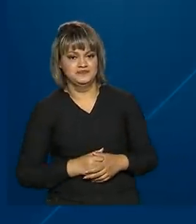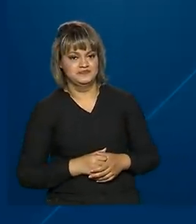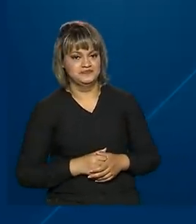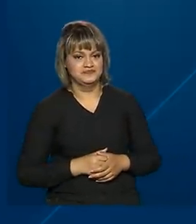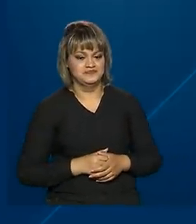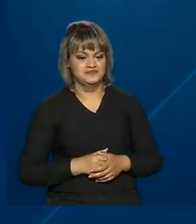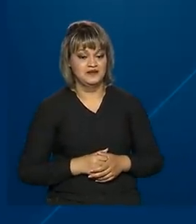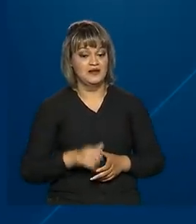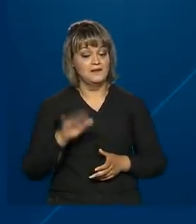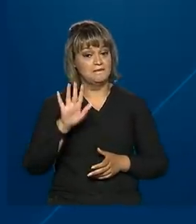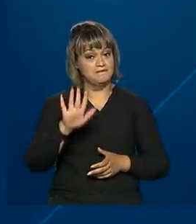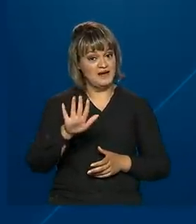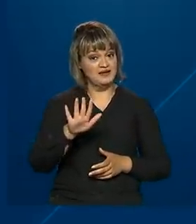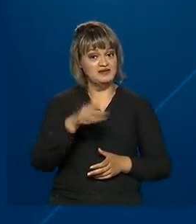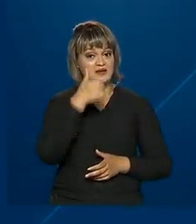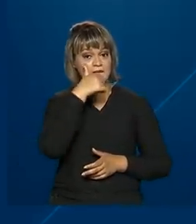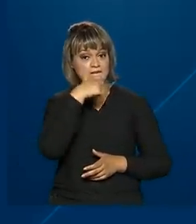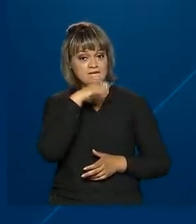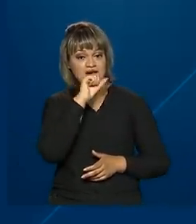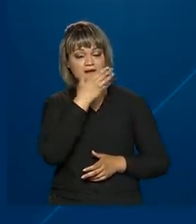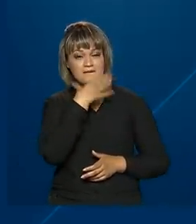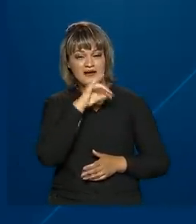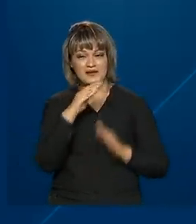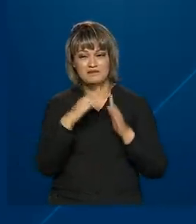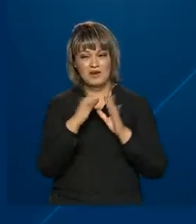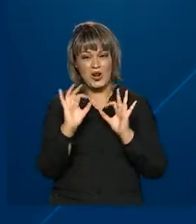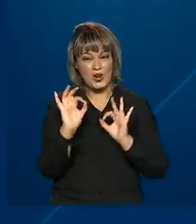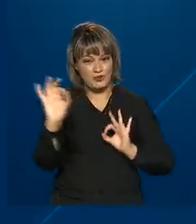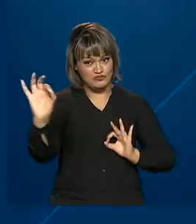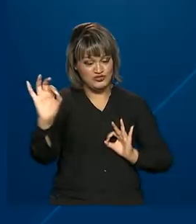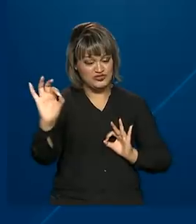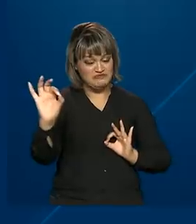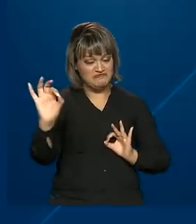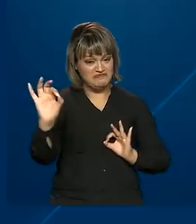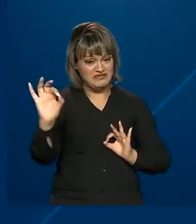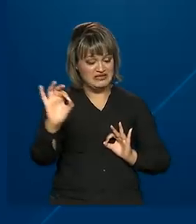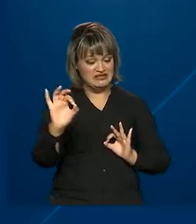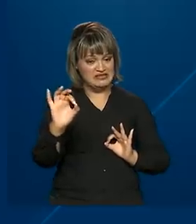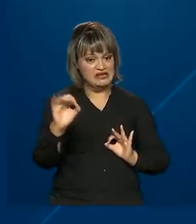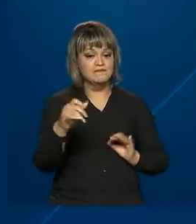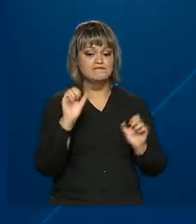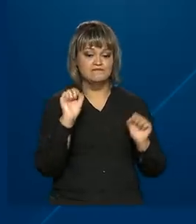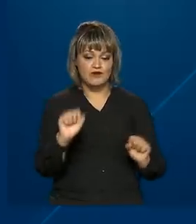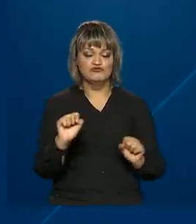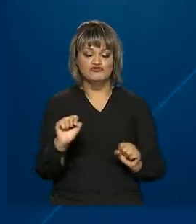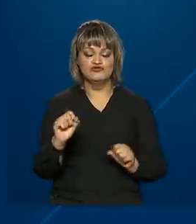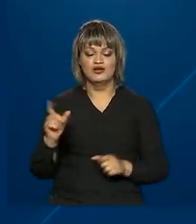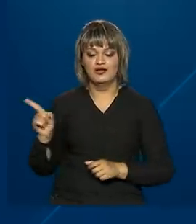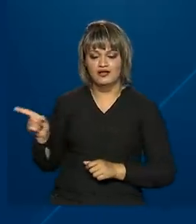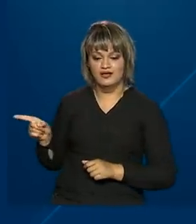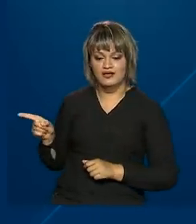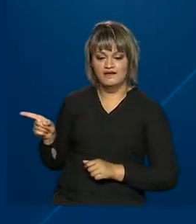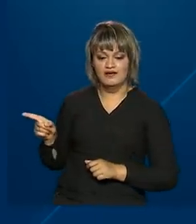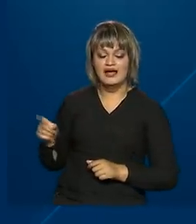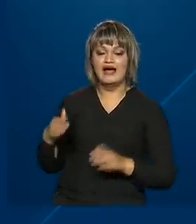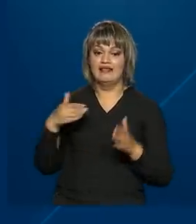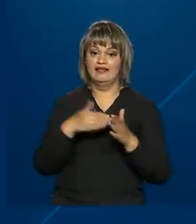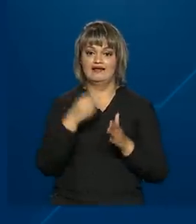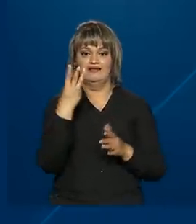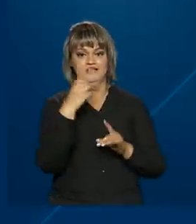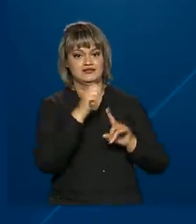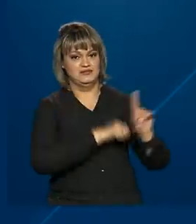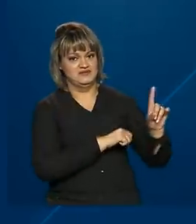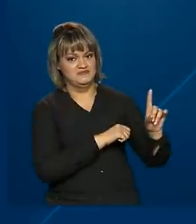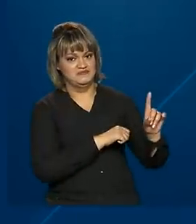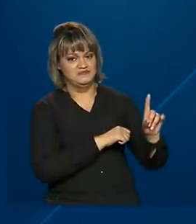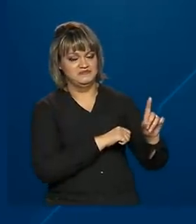criança. Mas os pais que moram a mais de 30 quilômetros de um cartório têm o tempo prorrogado para 3